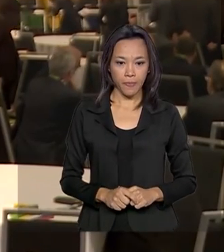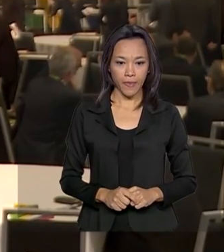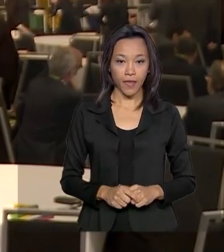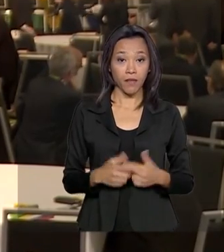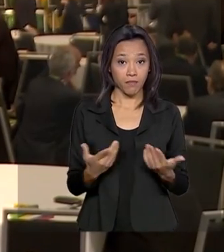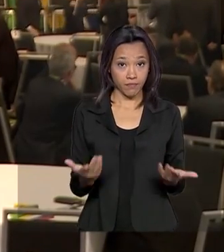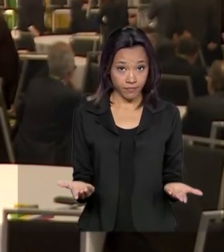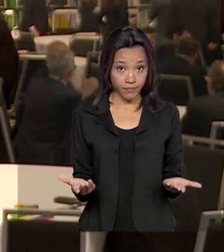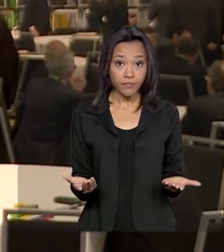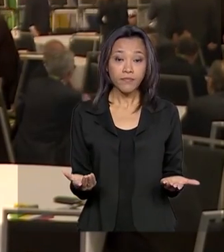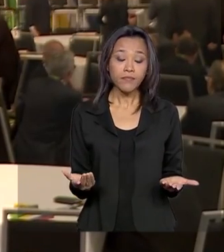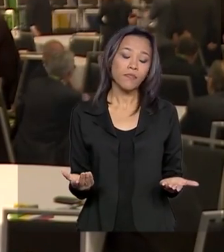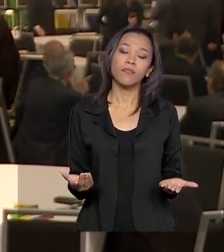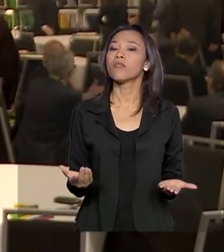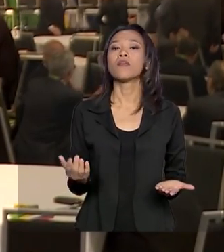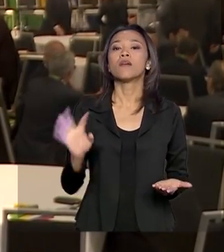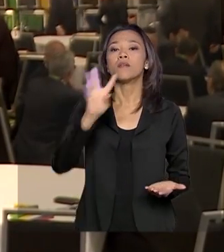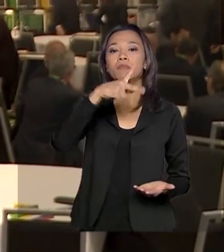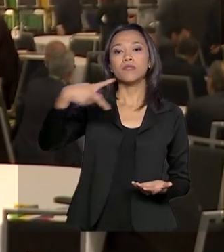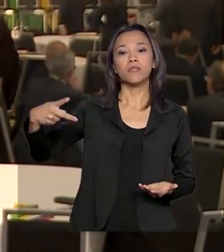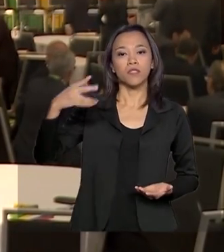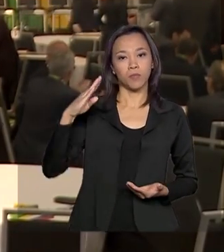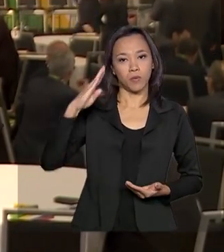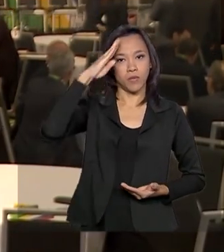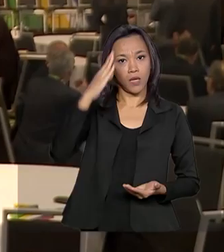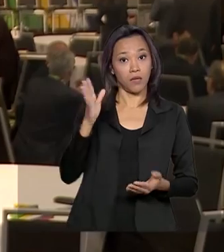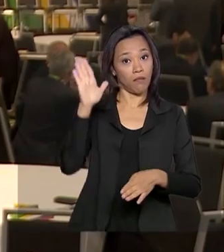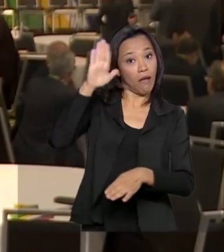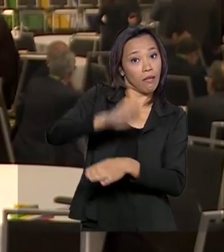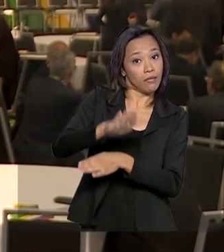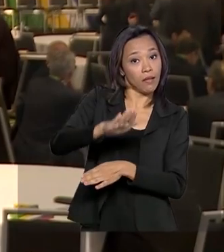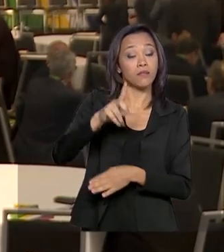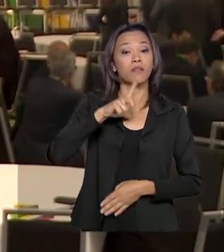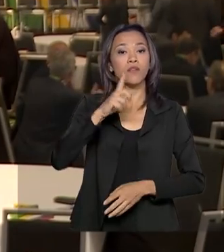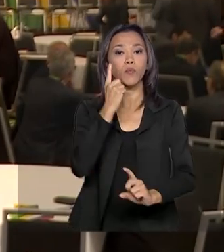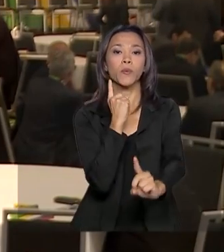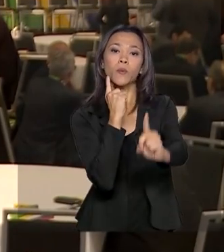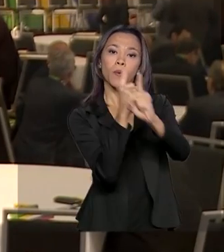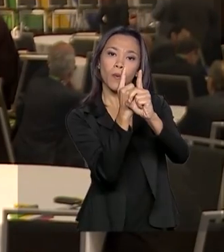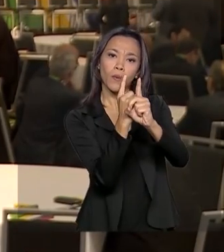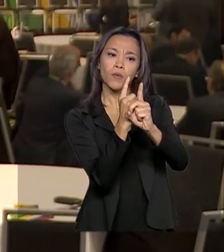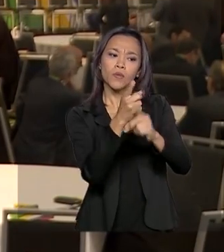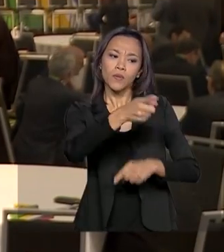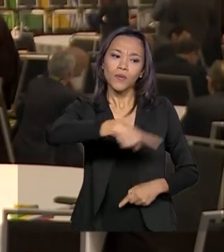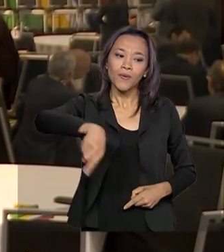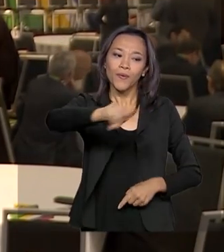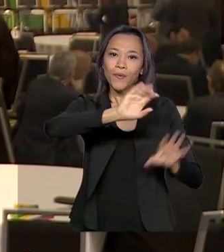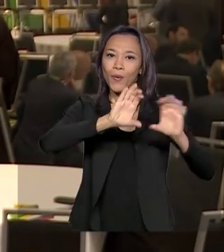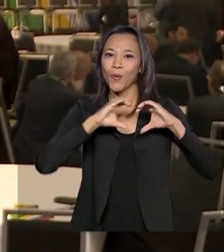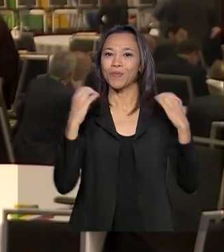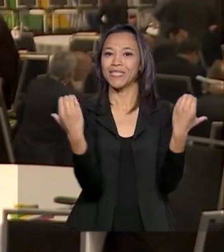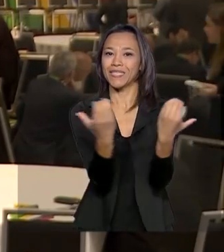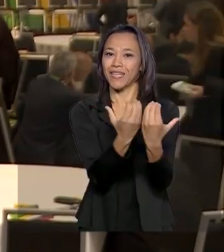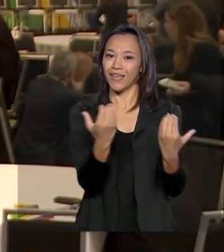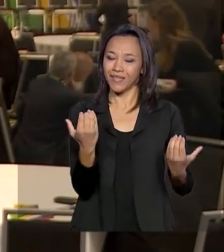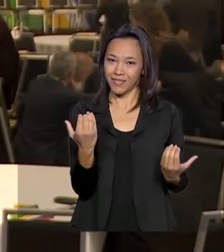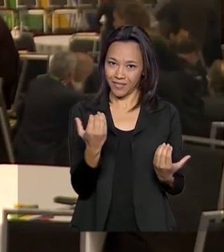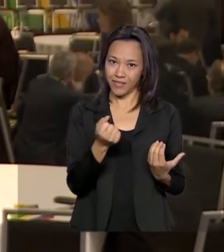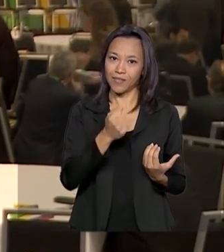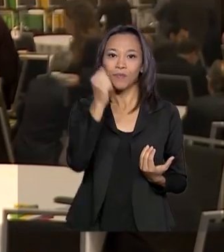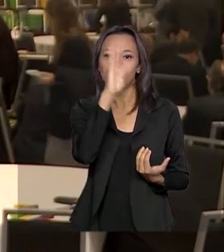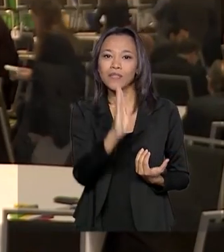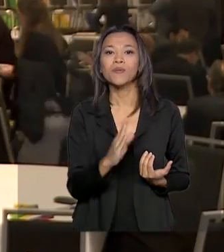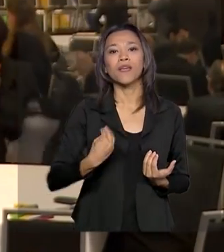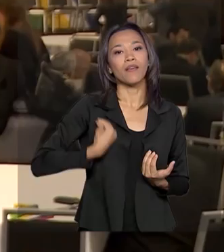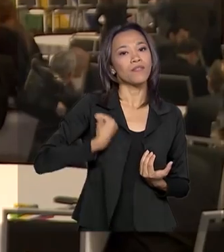Bom, o presidente Jair Bolsonaro, na parte da tarde, tem um encontro com a comunidade brasileira que vive aqui na